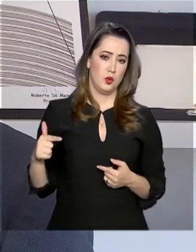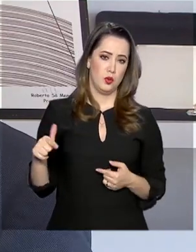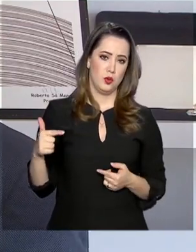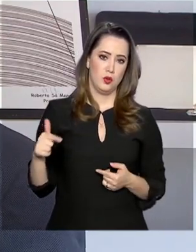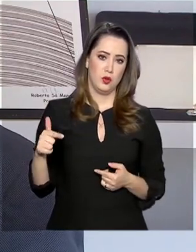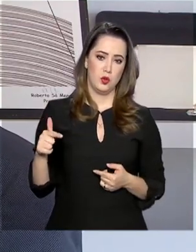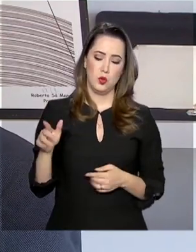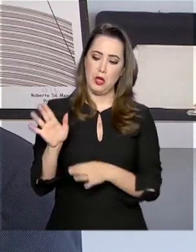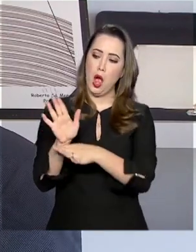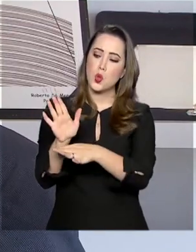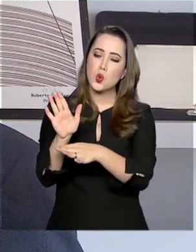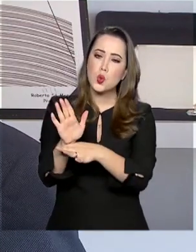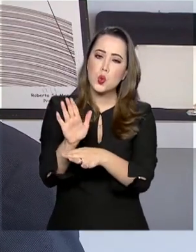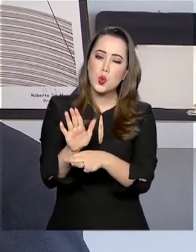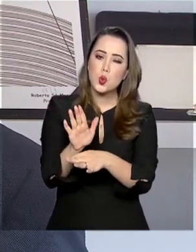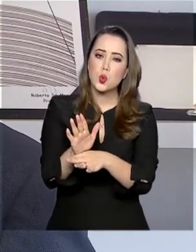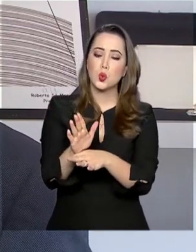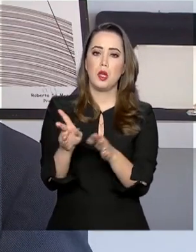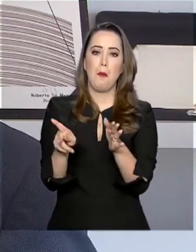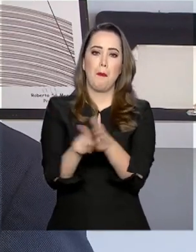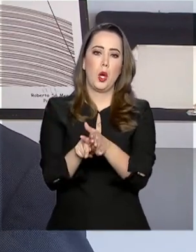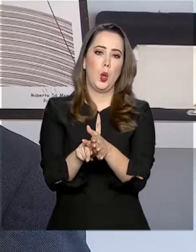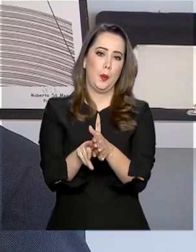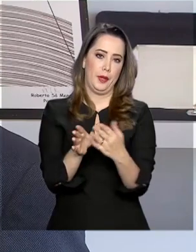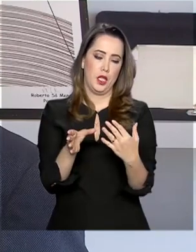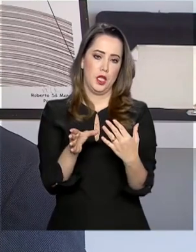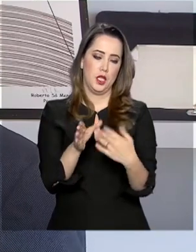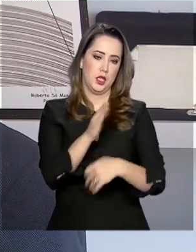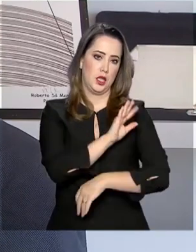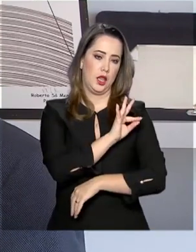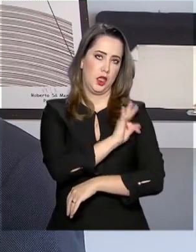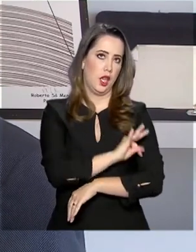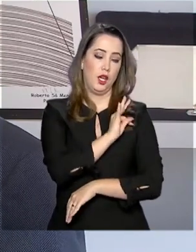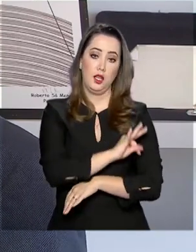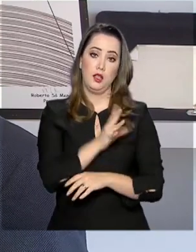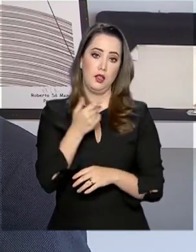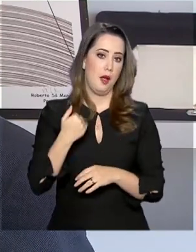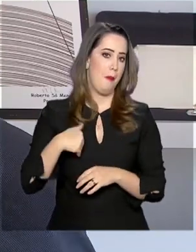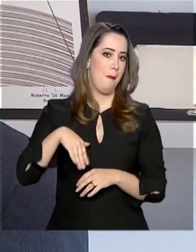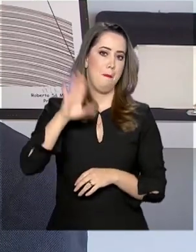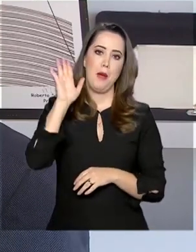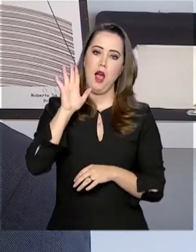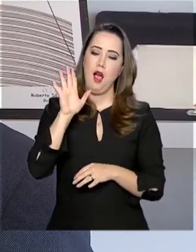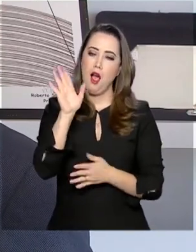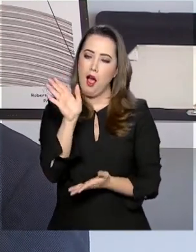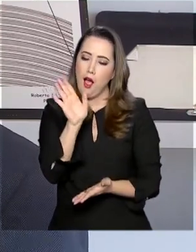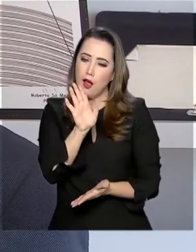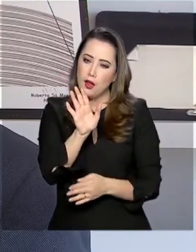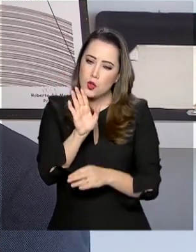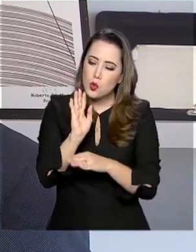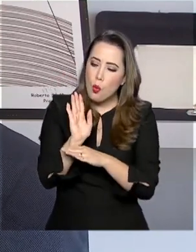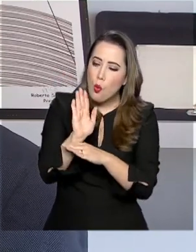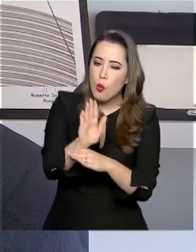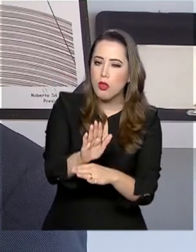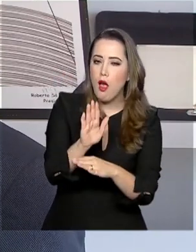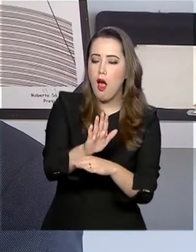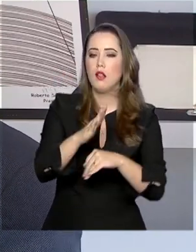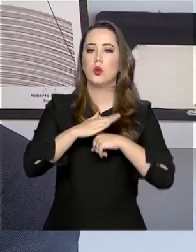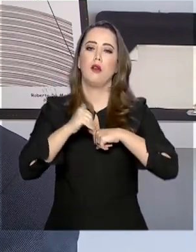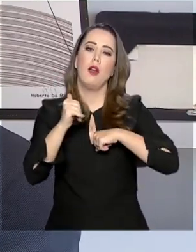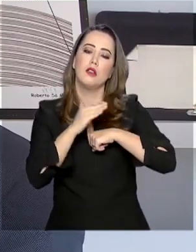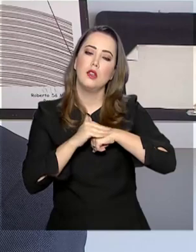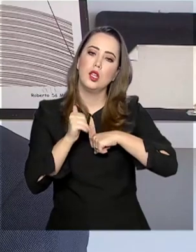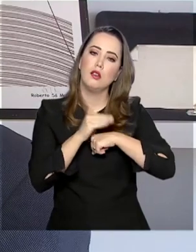assistência técnica, na verdade, eles prestam muito mais solidariedade, afeto, carinho.